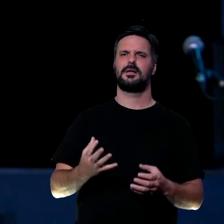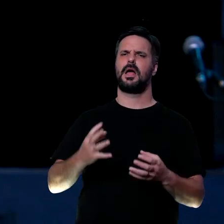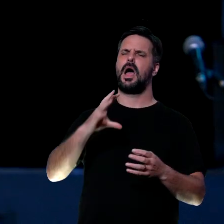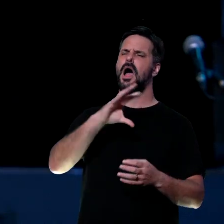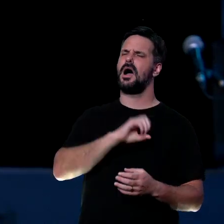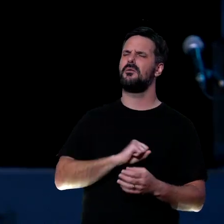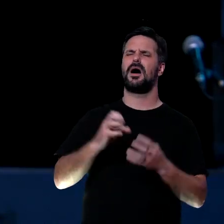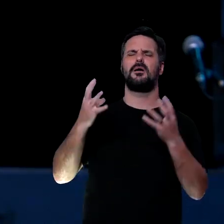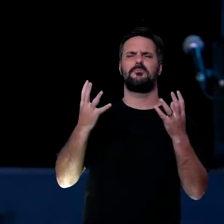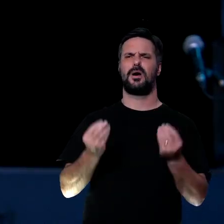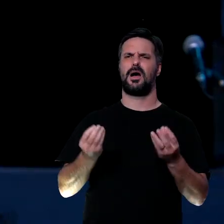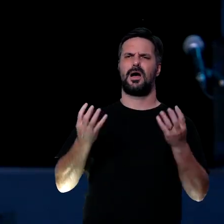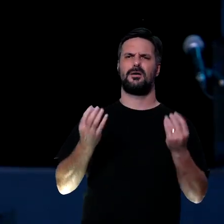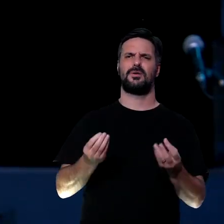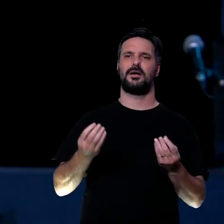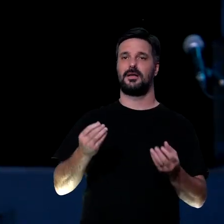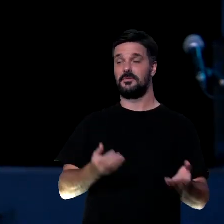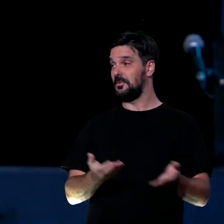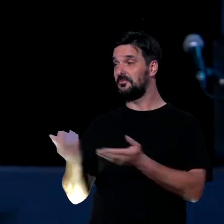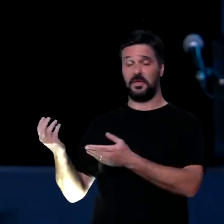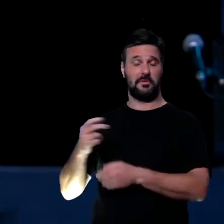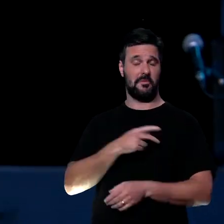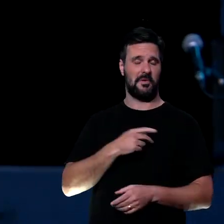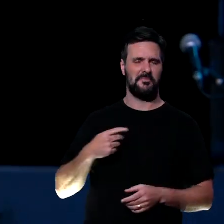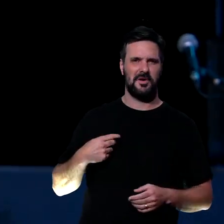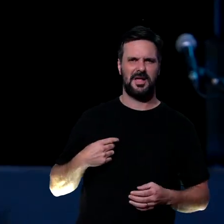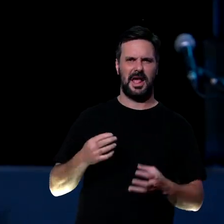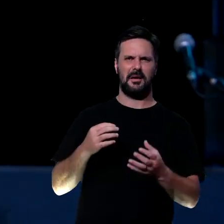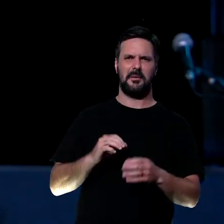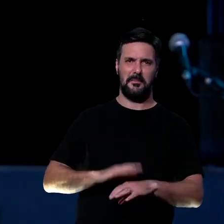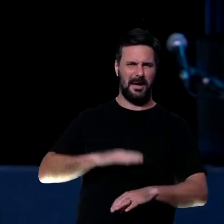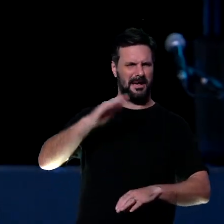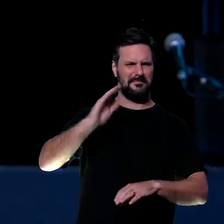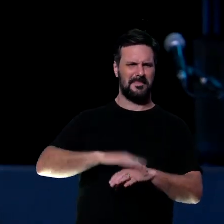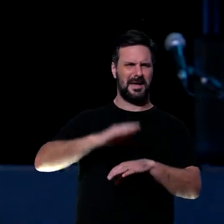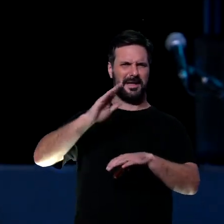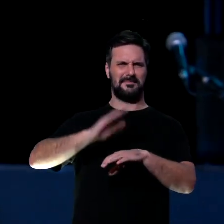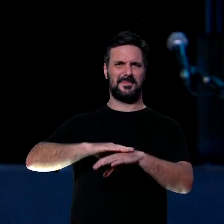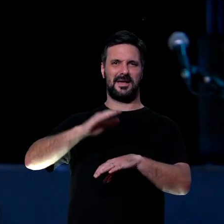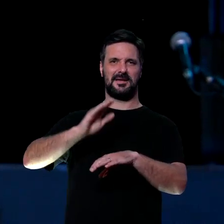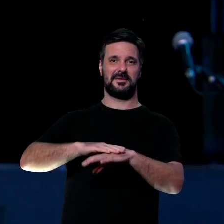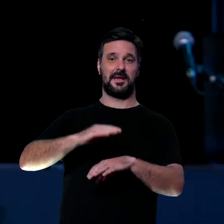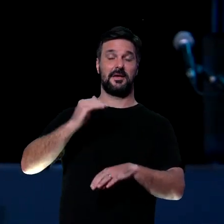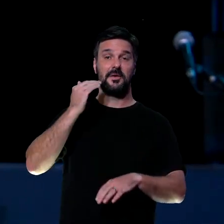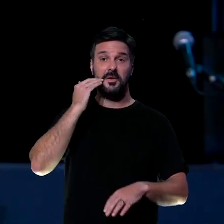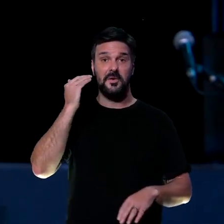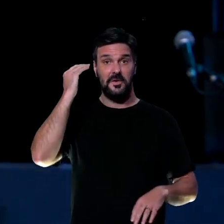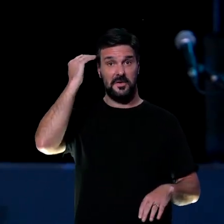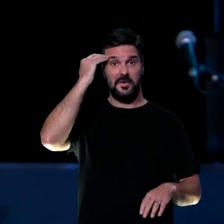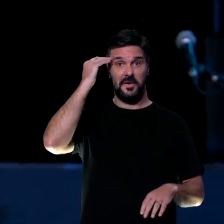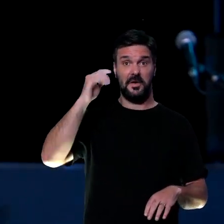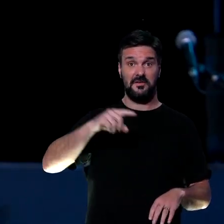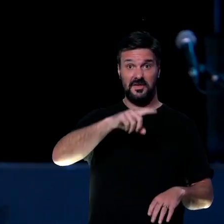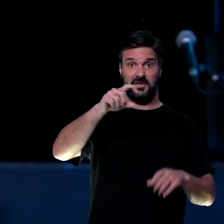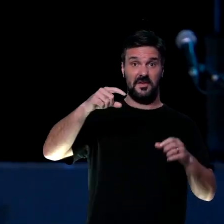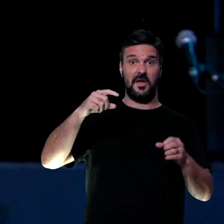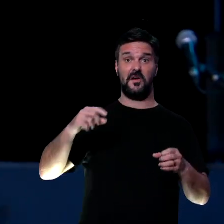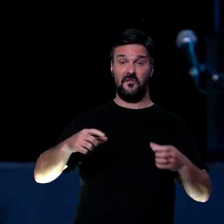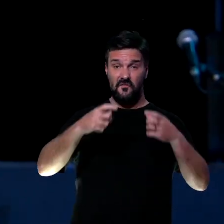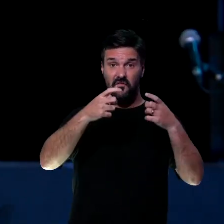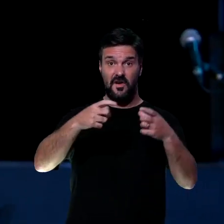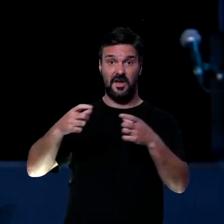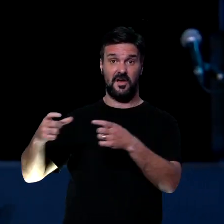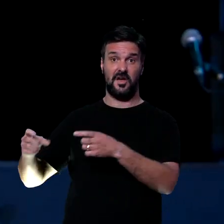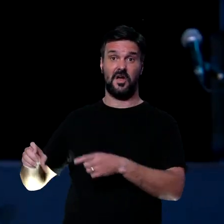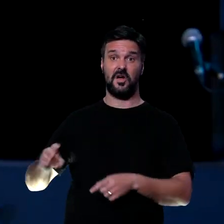amado até hoje nessa igreja. Podem me amar mais, não tem problema. Mas eu lembro quando eu era adolescente, morava no Boquerão. Quanta carona eu recebi para o